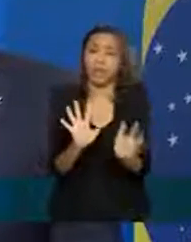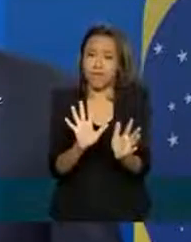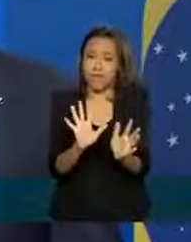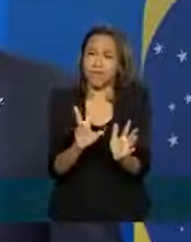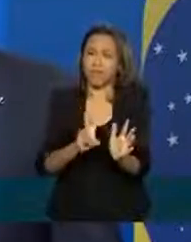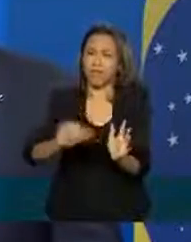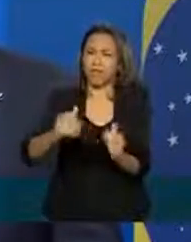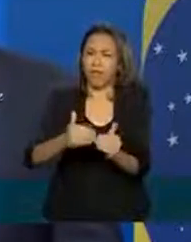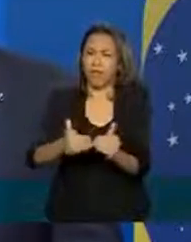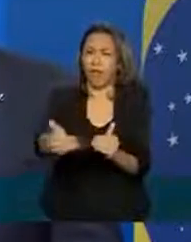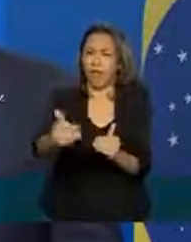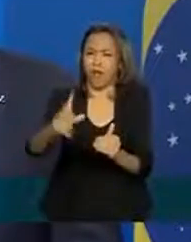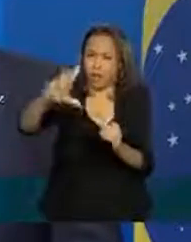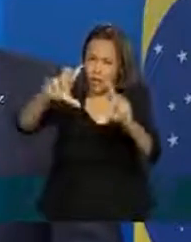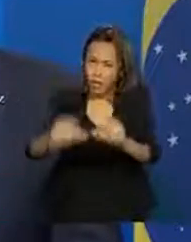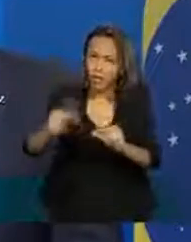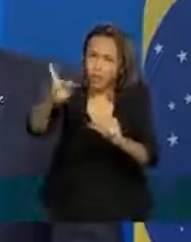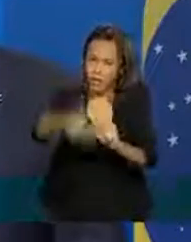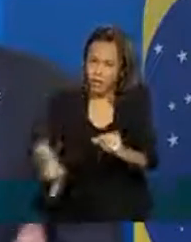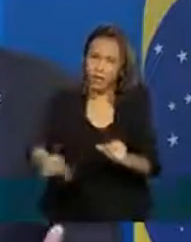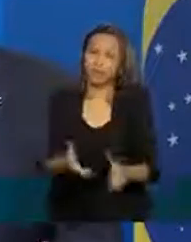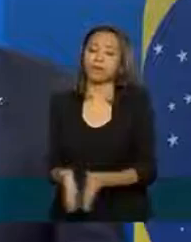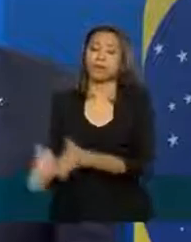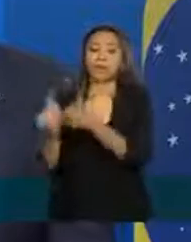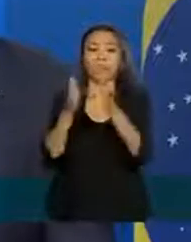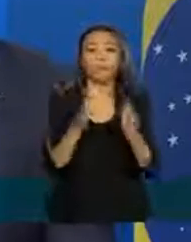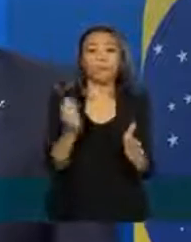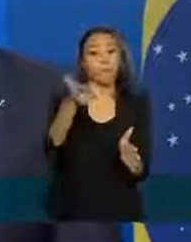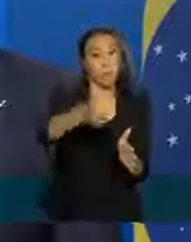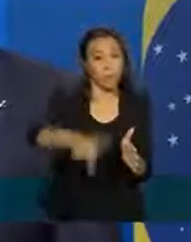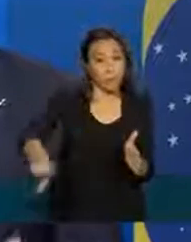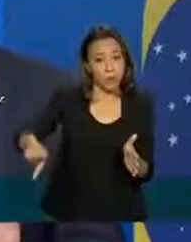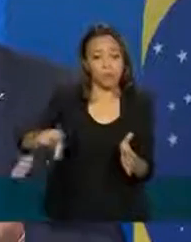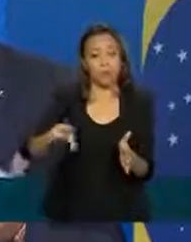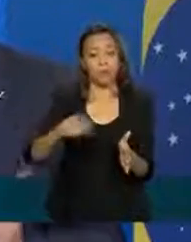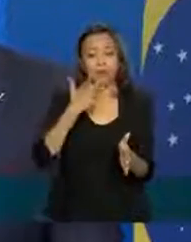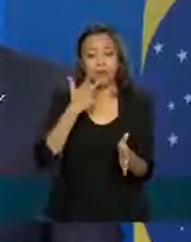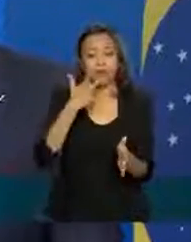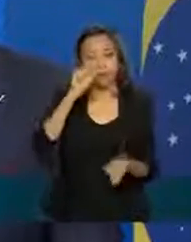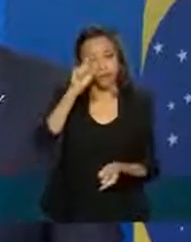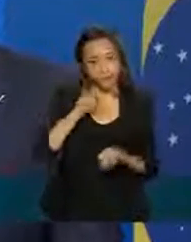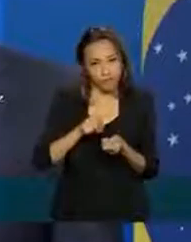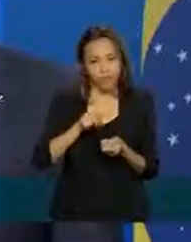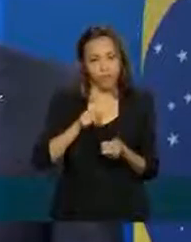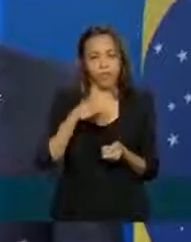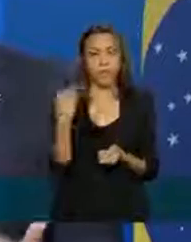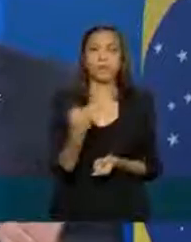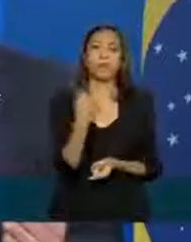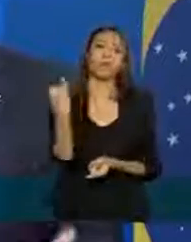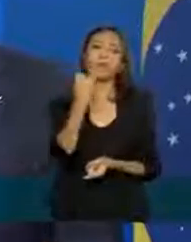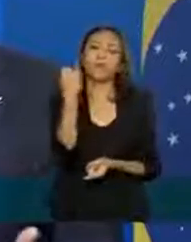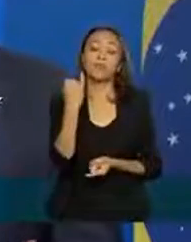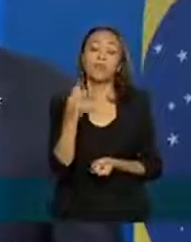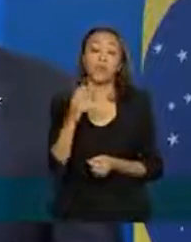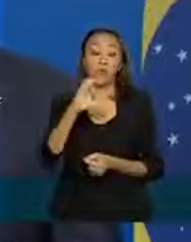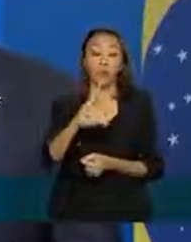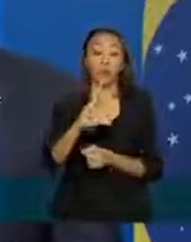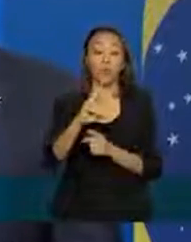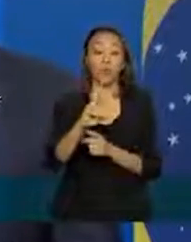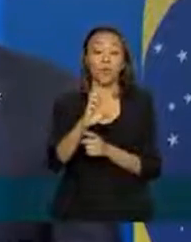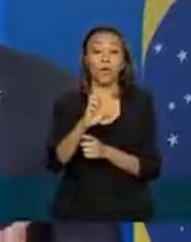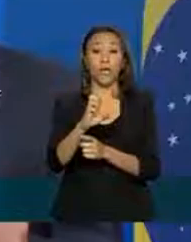vamos reduzir mais. E mais dois pontos para falar pouco, muito importantes. Crédito